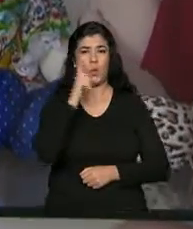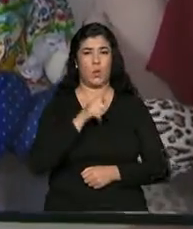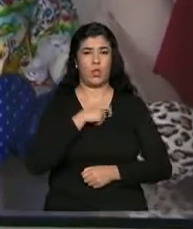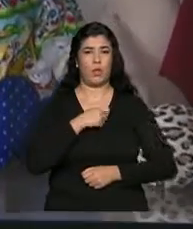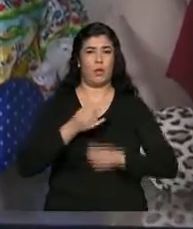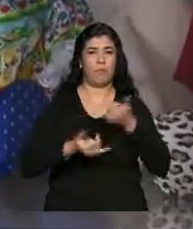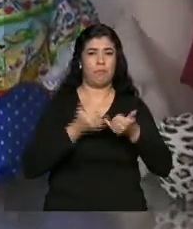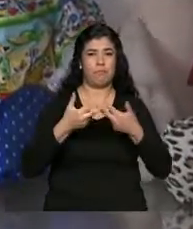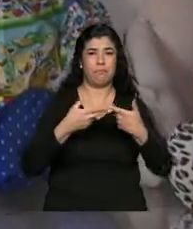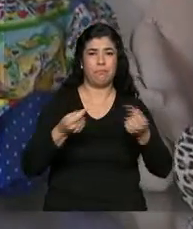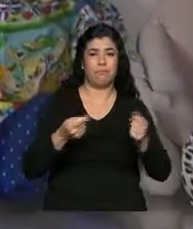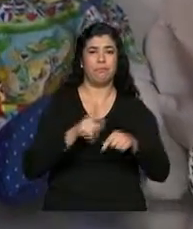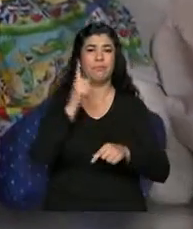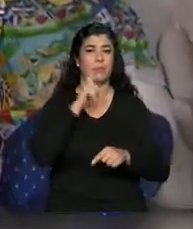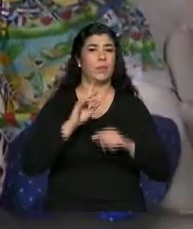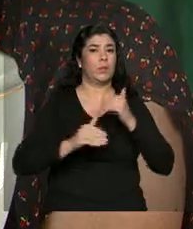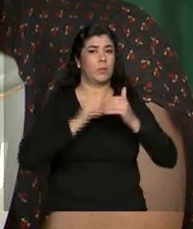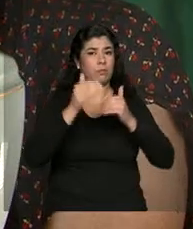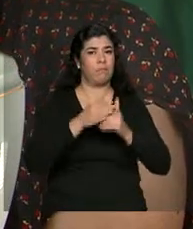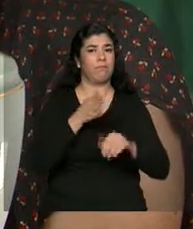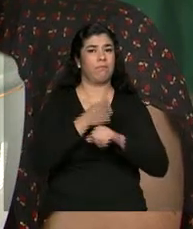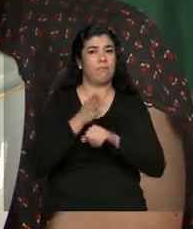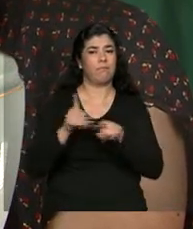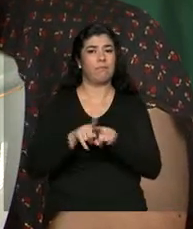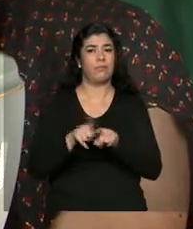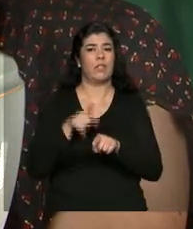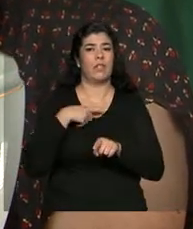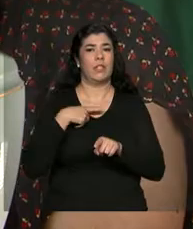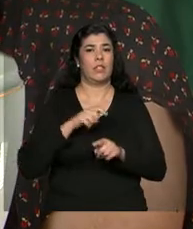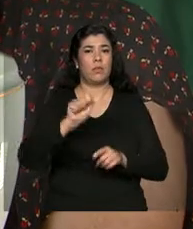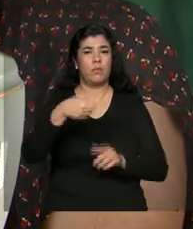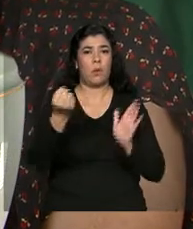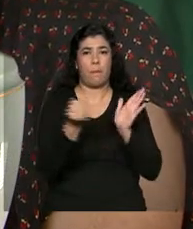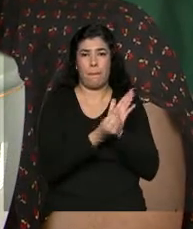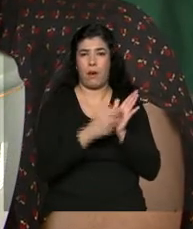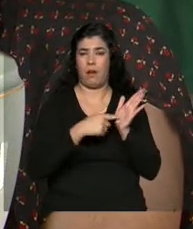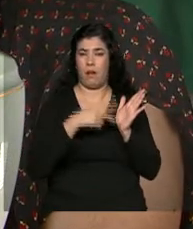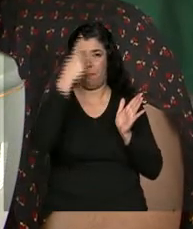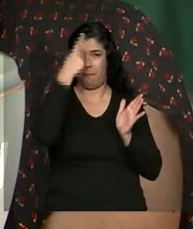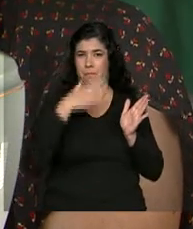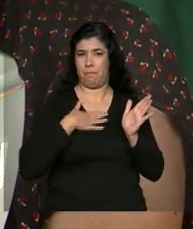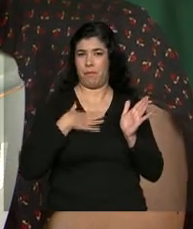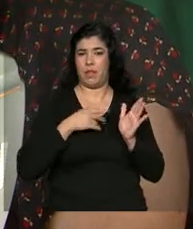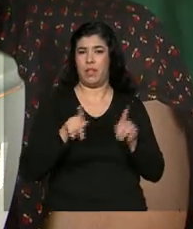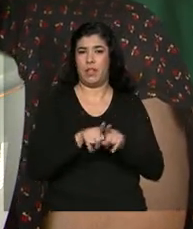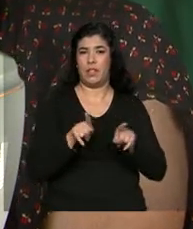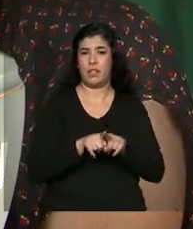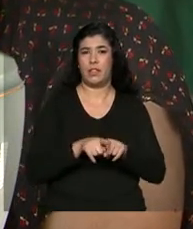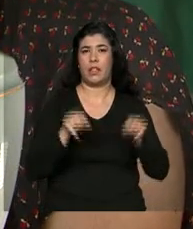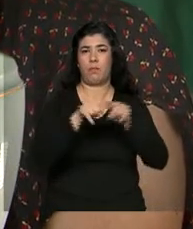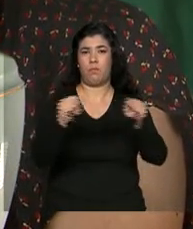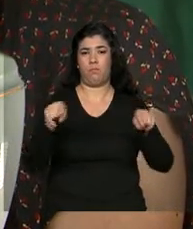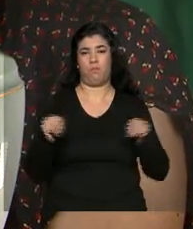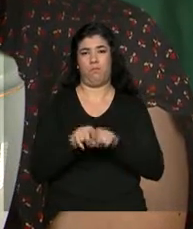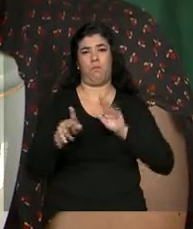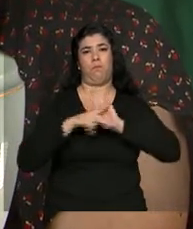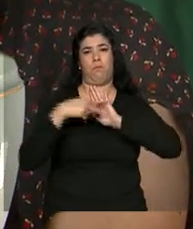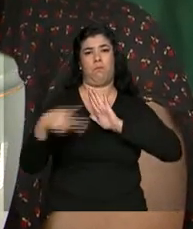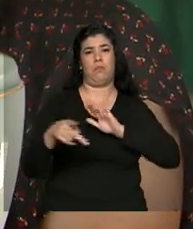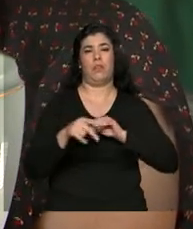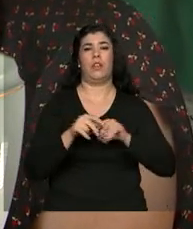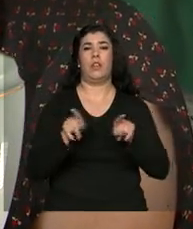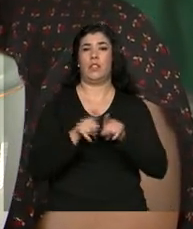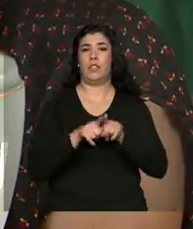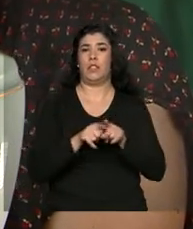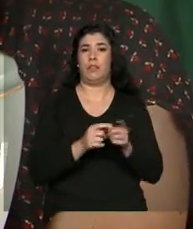mas ela já conseguiu investir no negócio. Consegui ter minha marca registrada, eu consegui ter meu tag, eu consegui fazer a